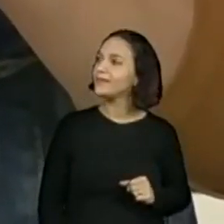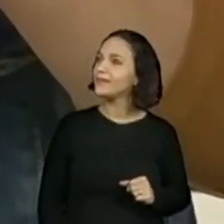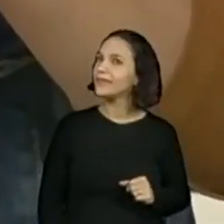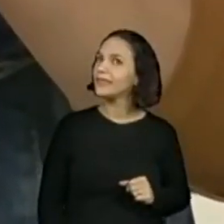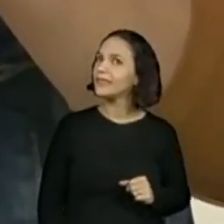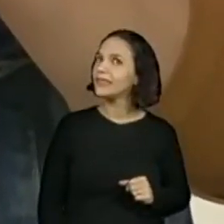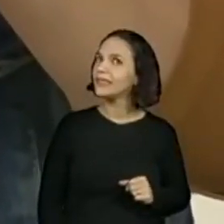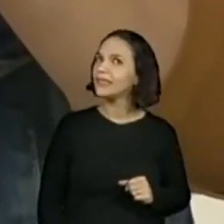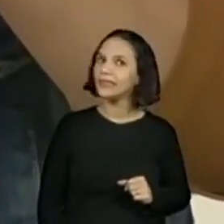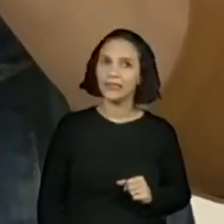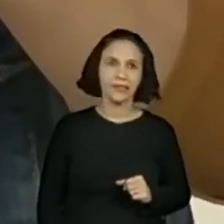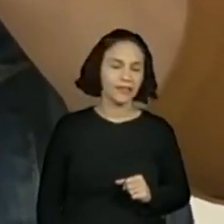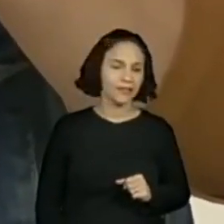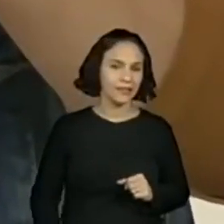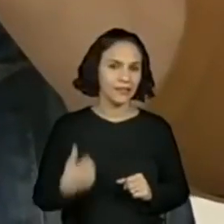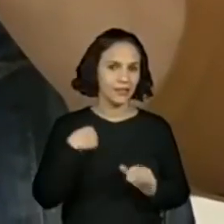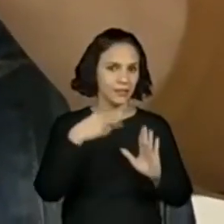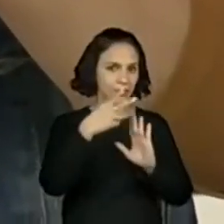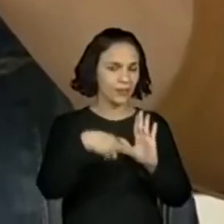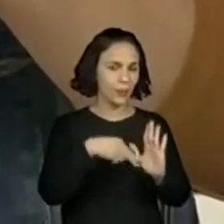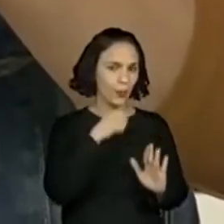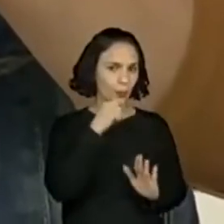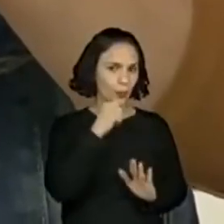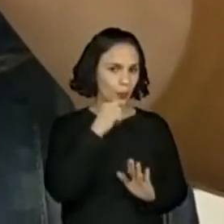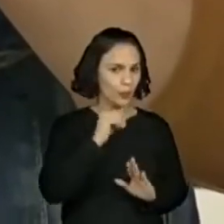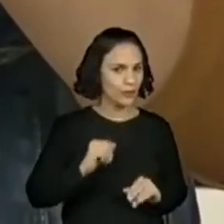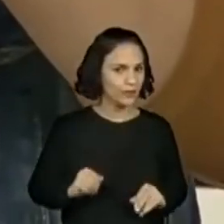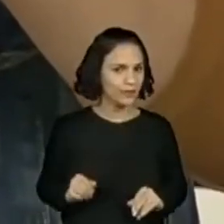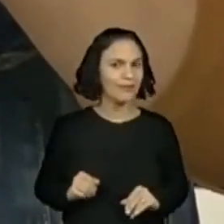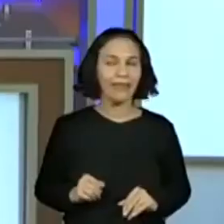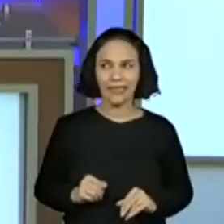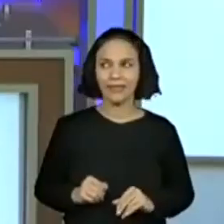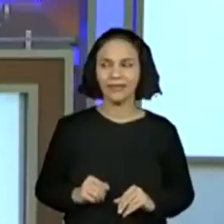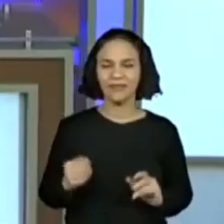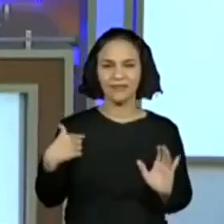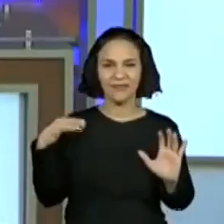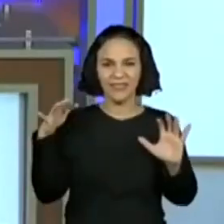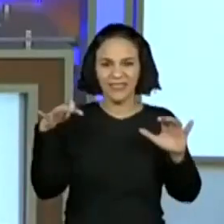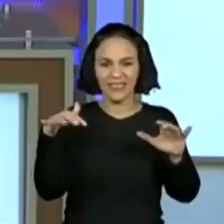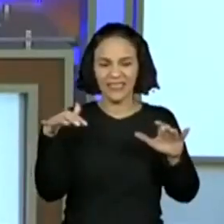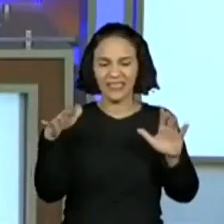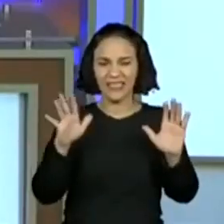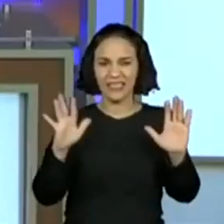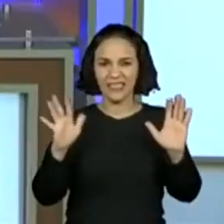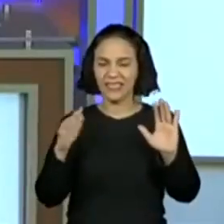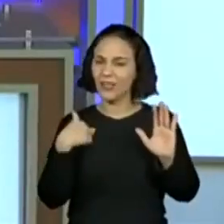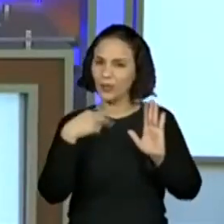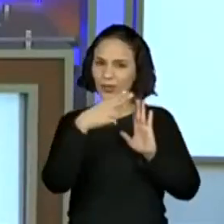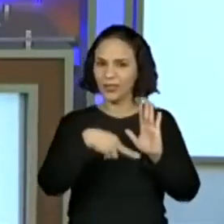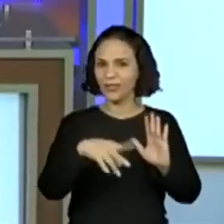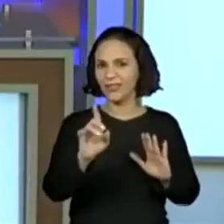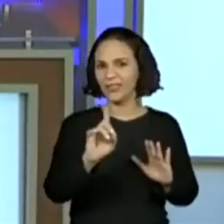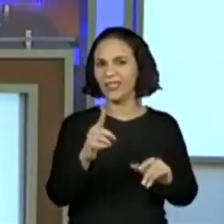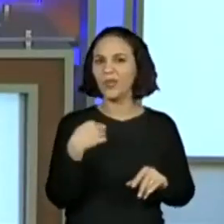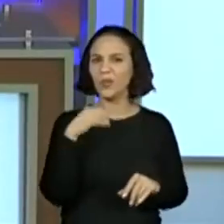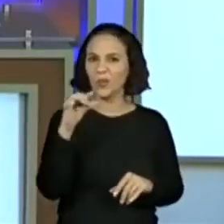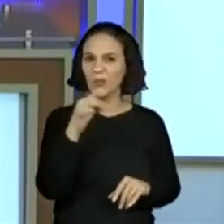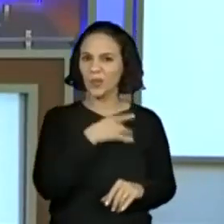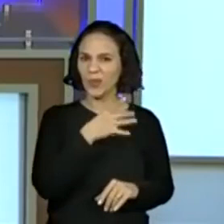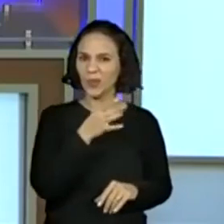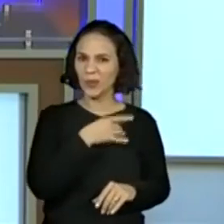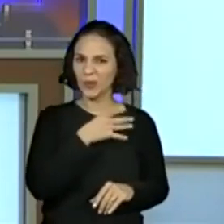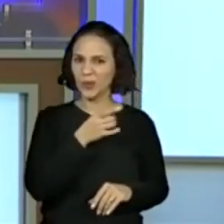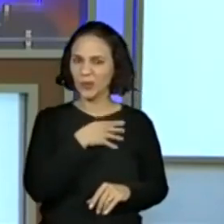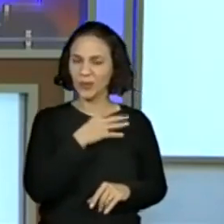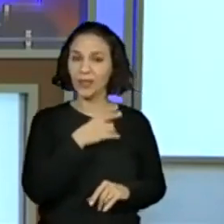dos Zumbis, parte 2. É. Eu venho dizer para vocês que eu não li, né? Porque eu tenho um pouquinho de medo.